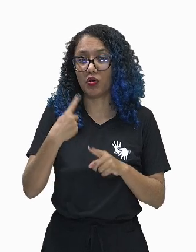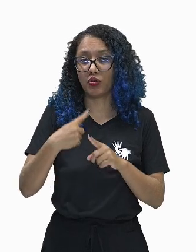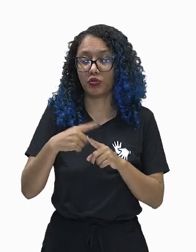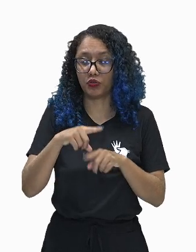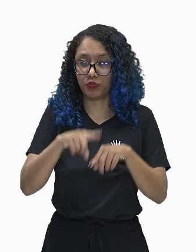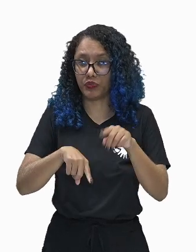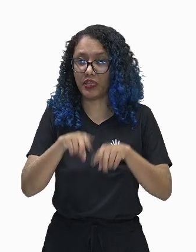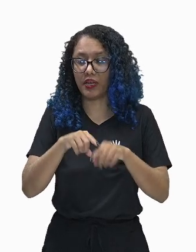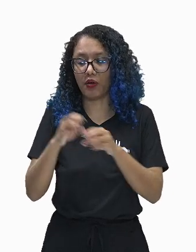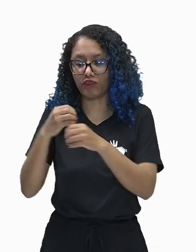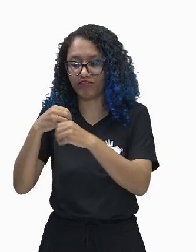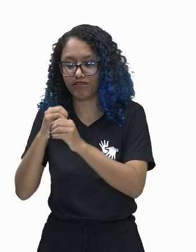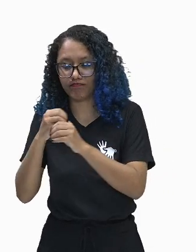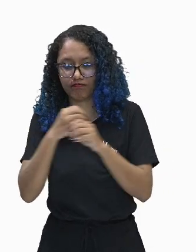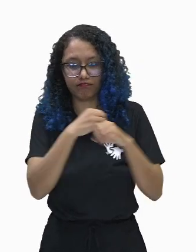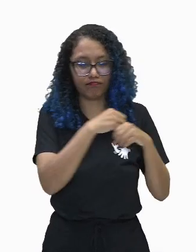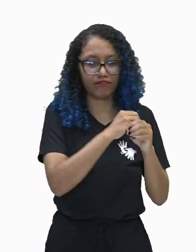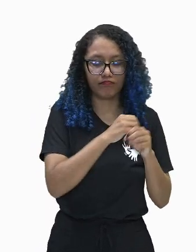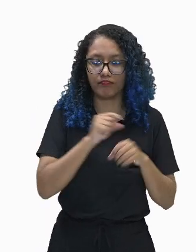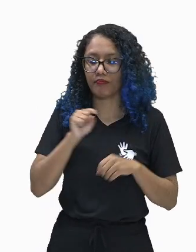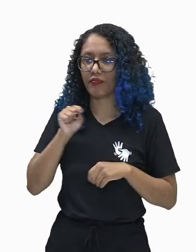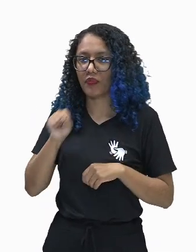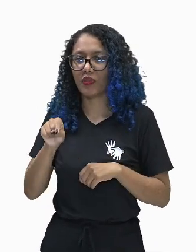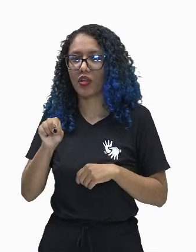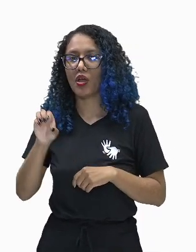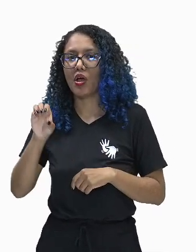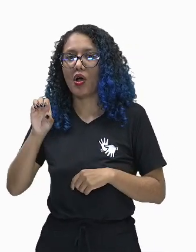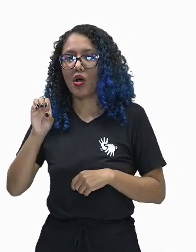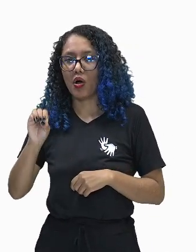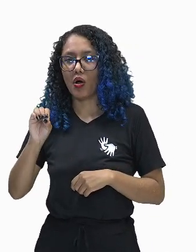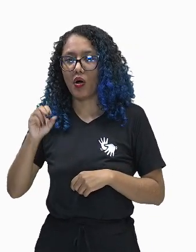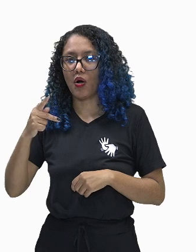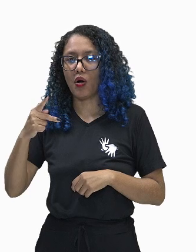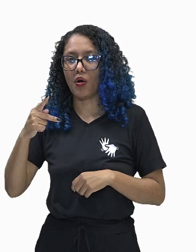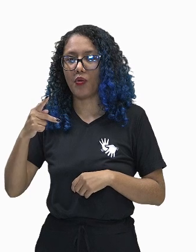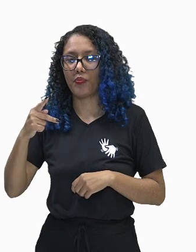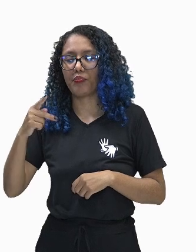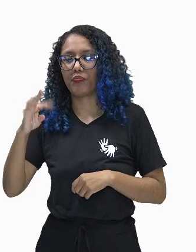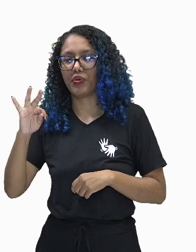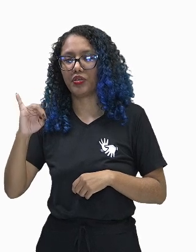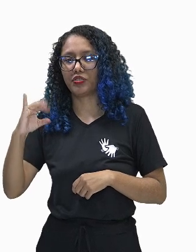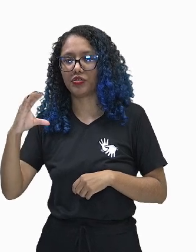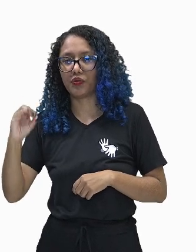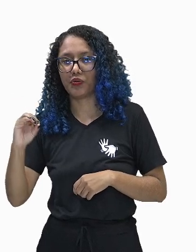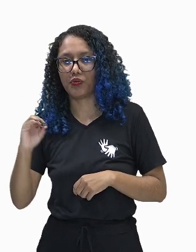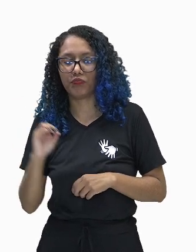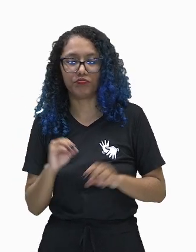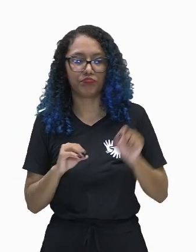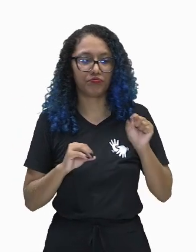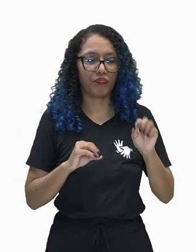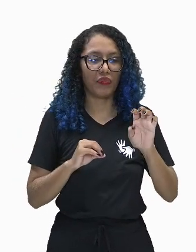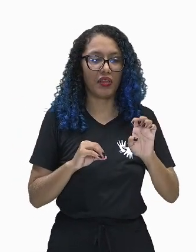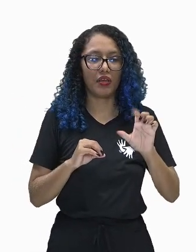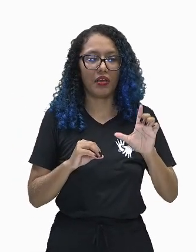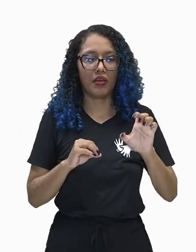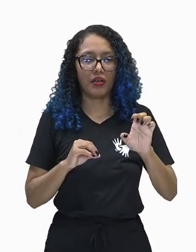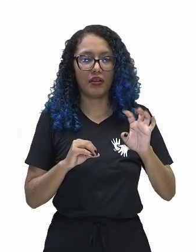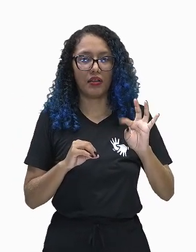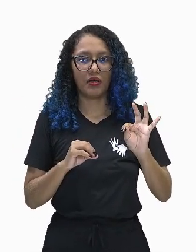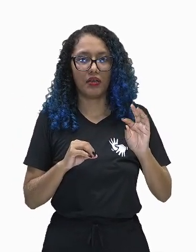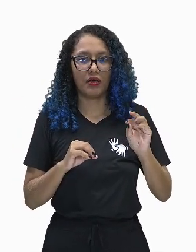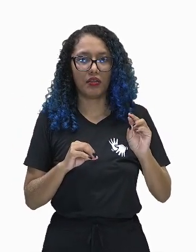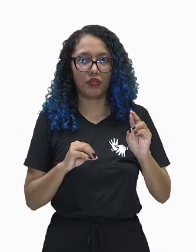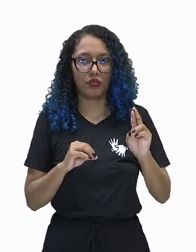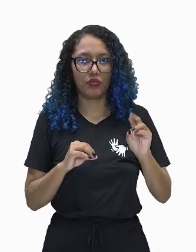óptico e o microscópio eletrônico. Esse campo de visão está sendo apresentado aí à sua